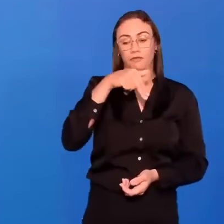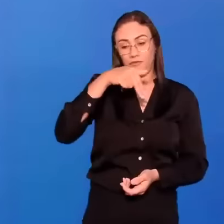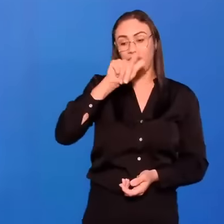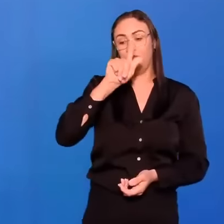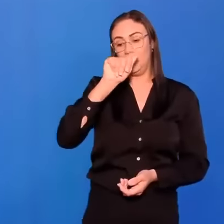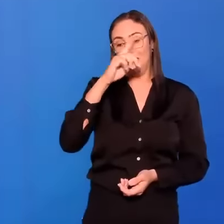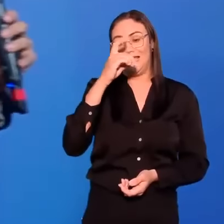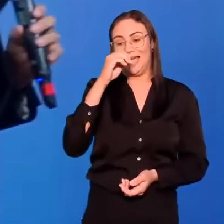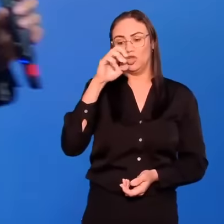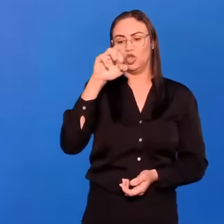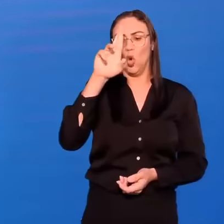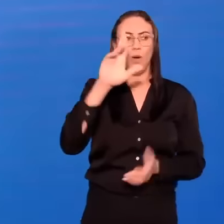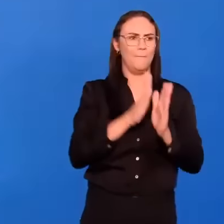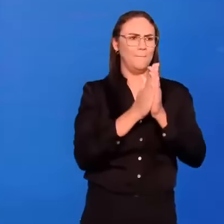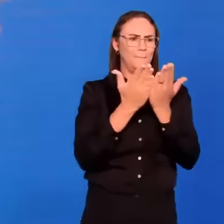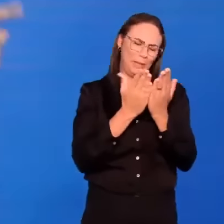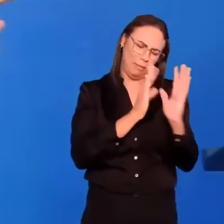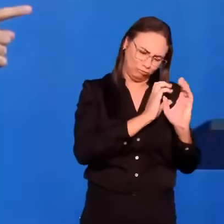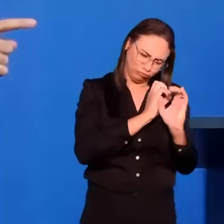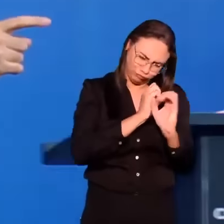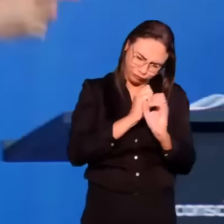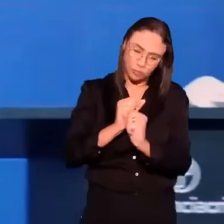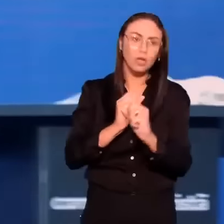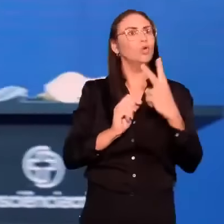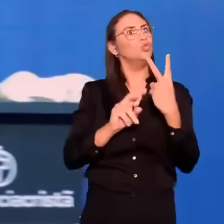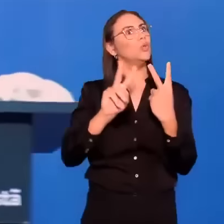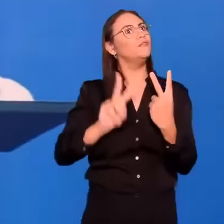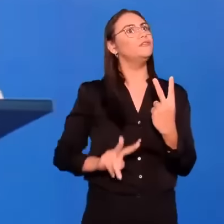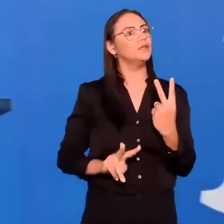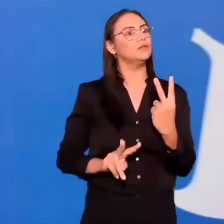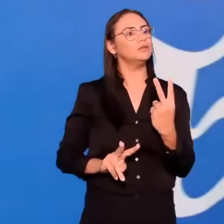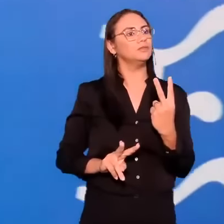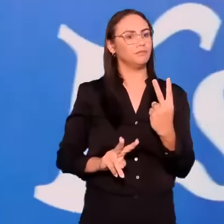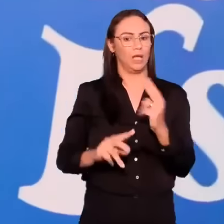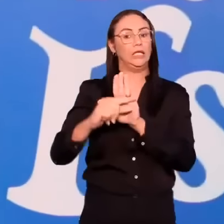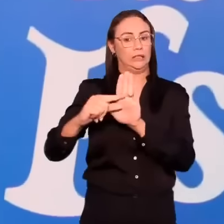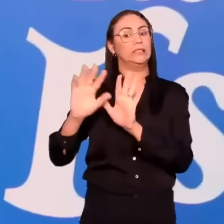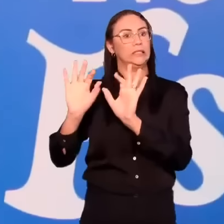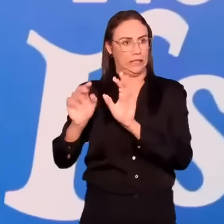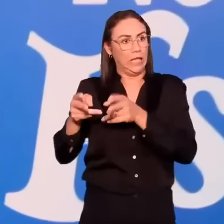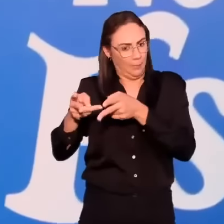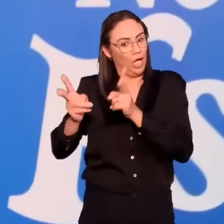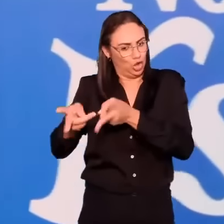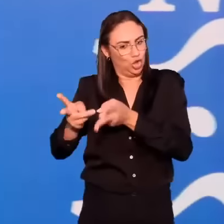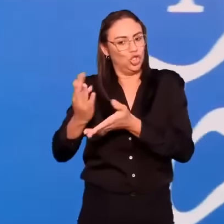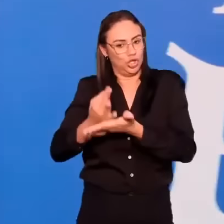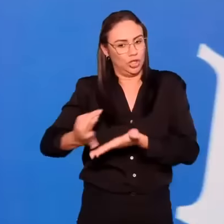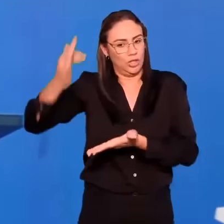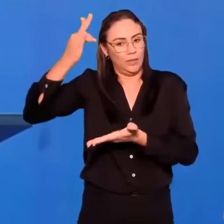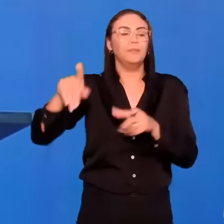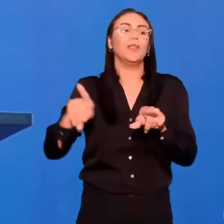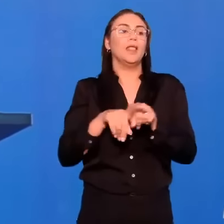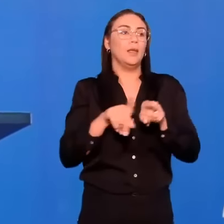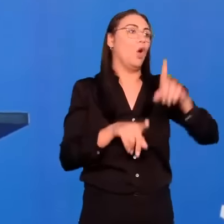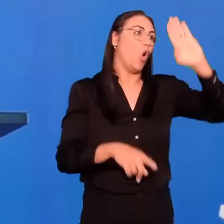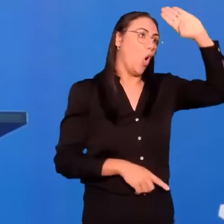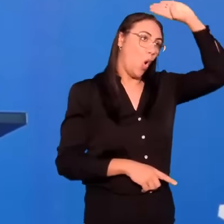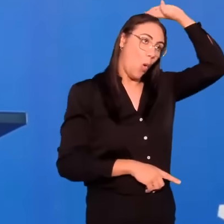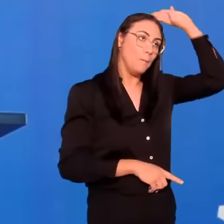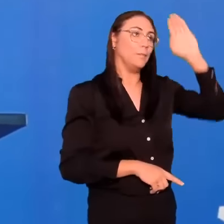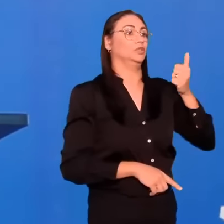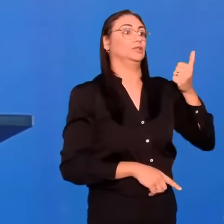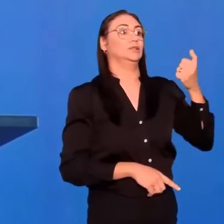inteira. Uma é aqui, e a outra em Romanos 13. Quando Paulo vai falar da autoridade.